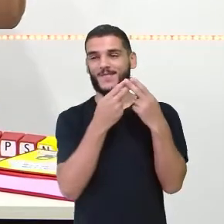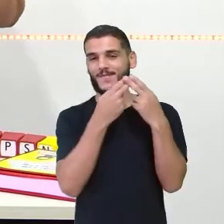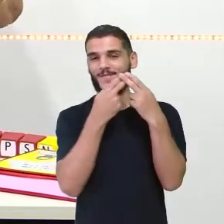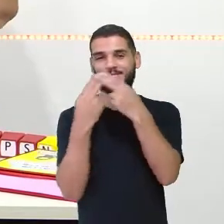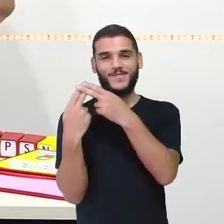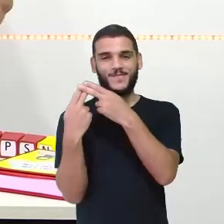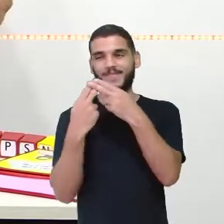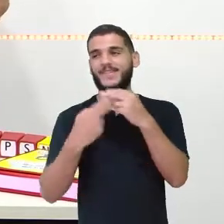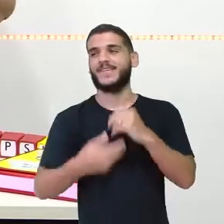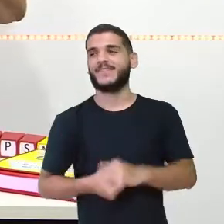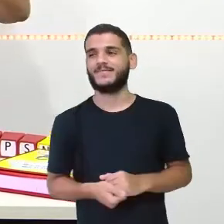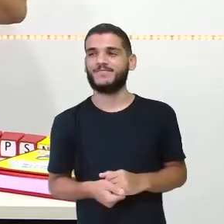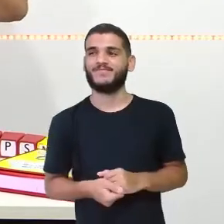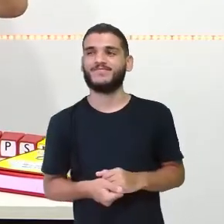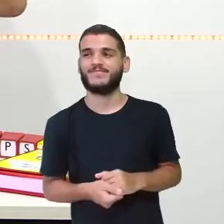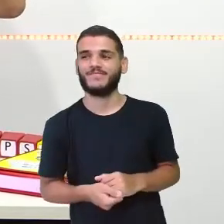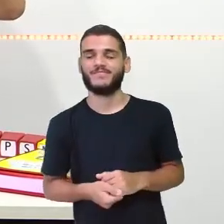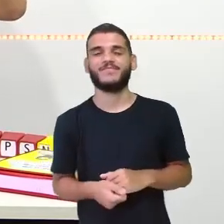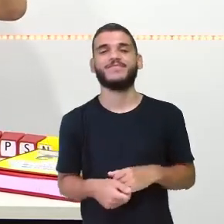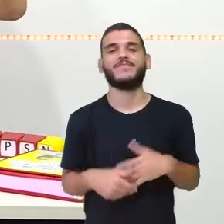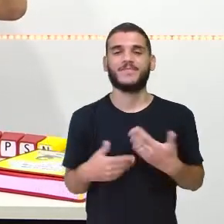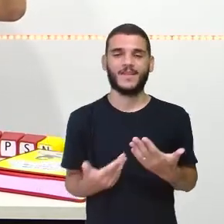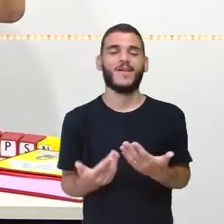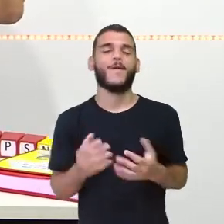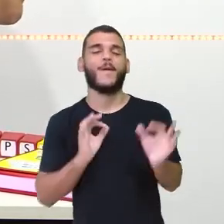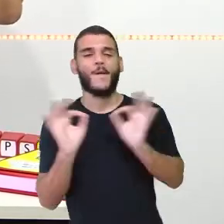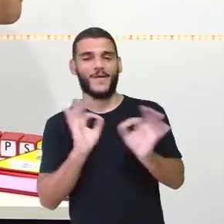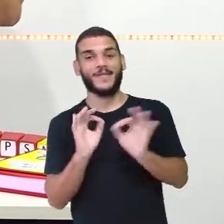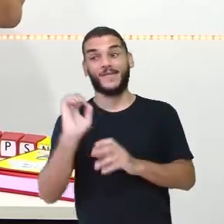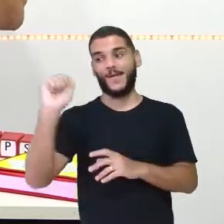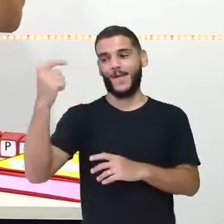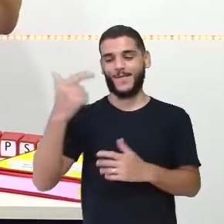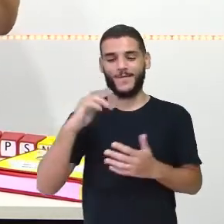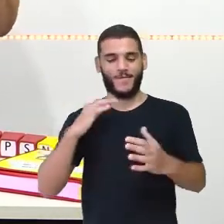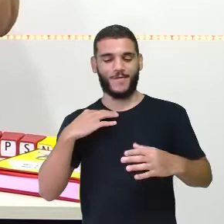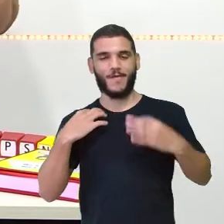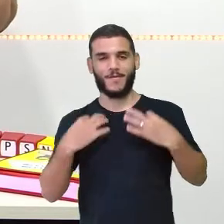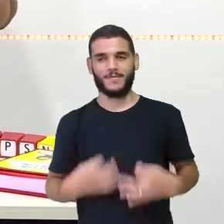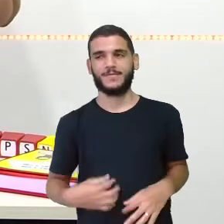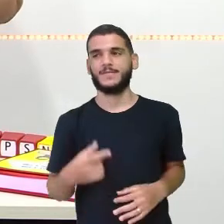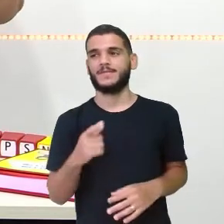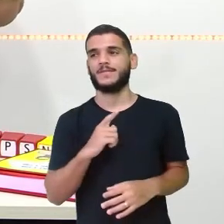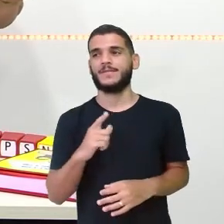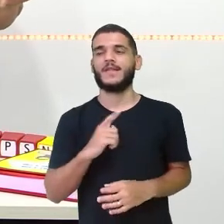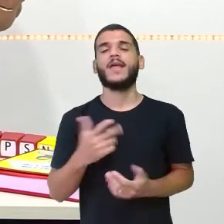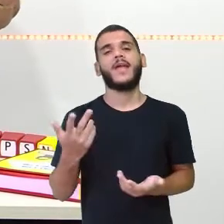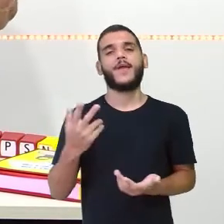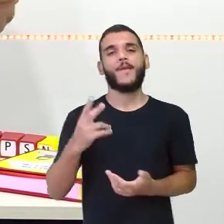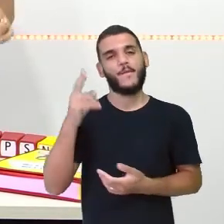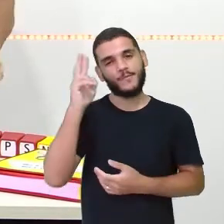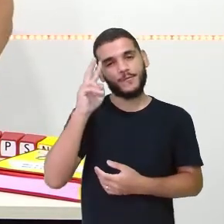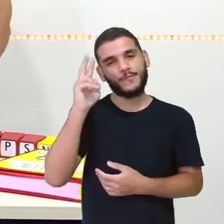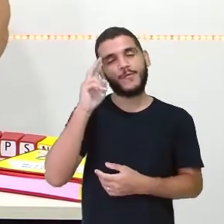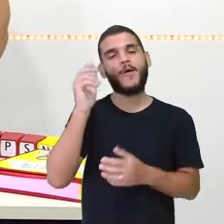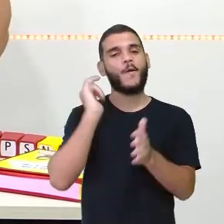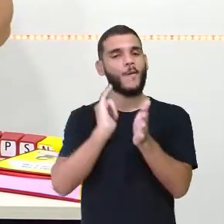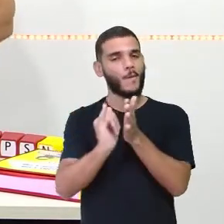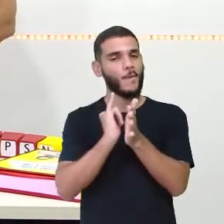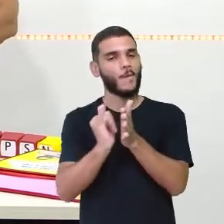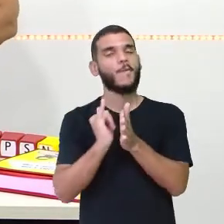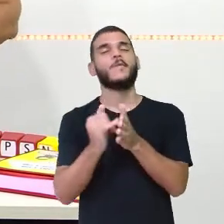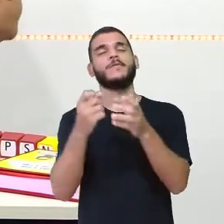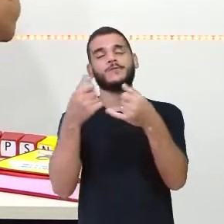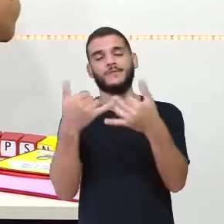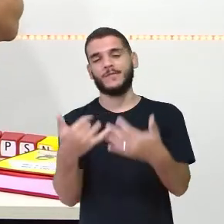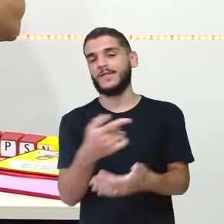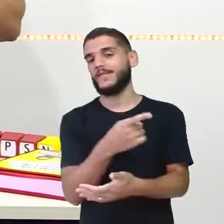Eita, derrubei tudo aqui, mas não está o solzinho aqui, porque a gente vai contar um conto, não é? Eu quero